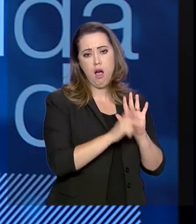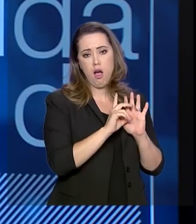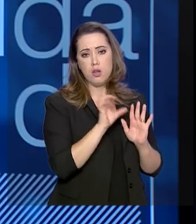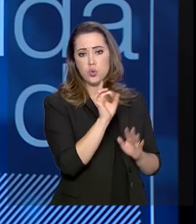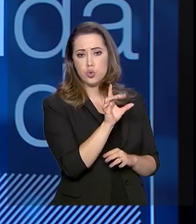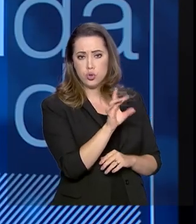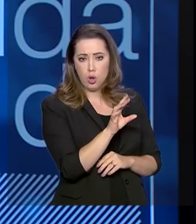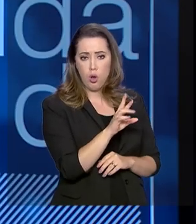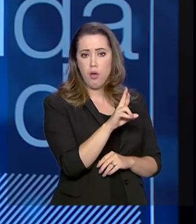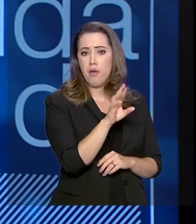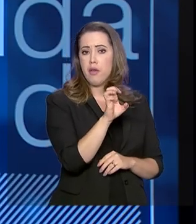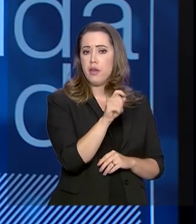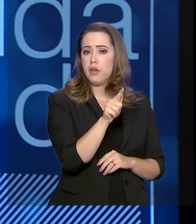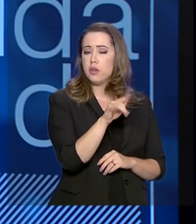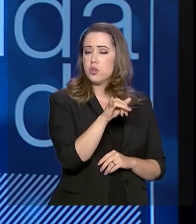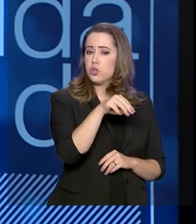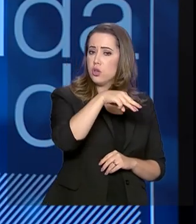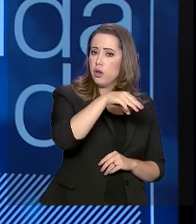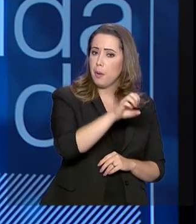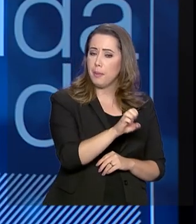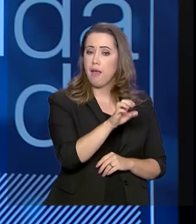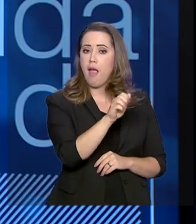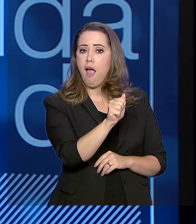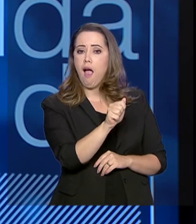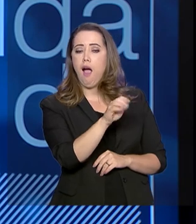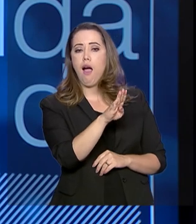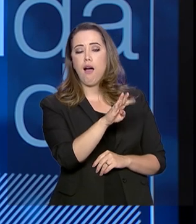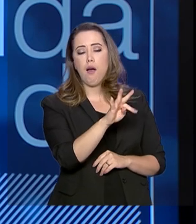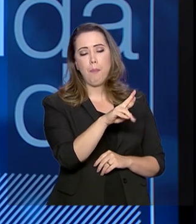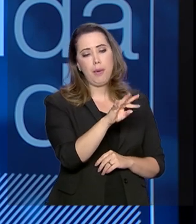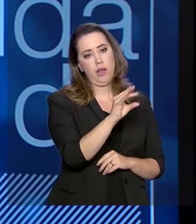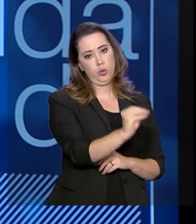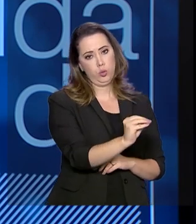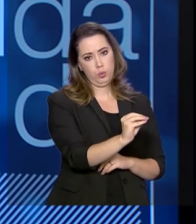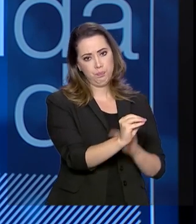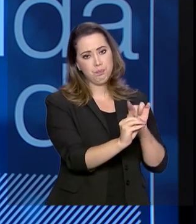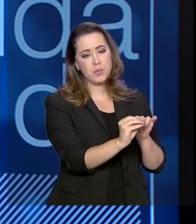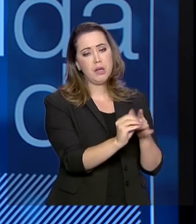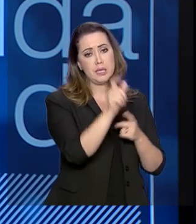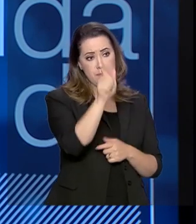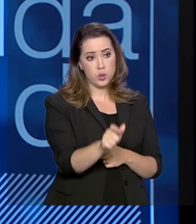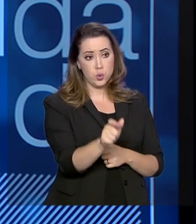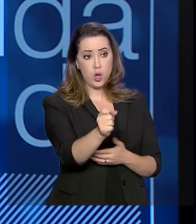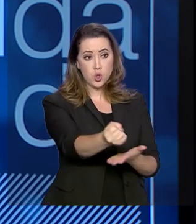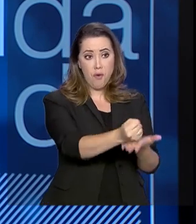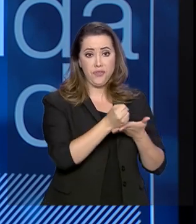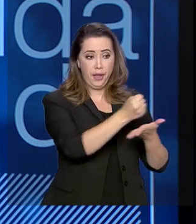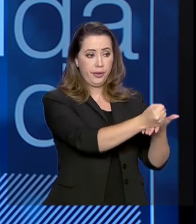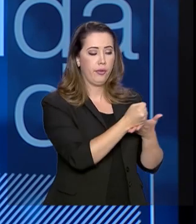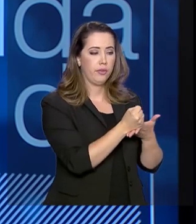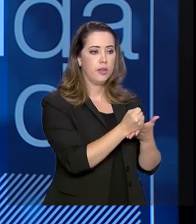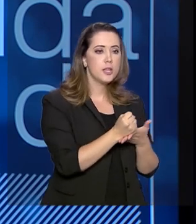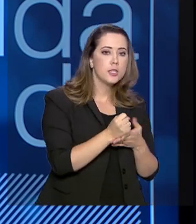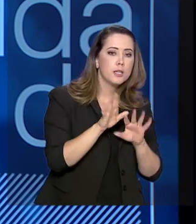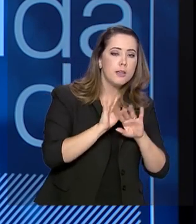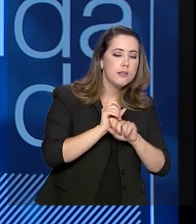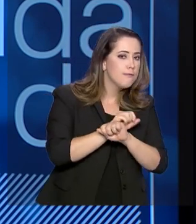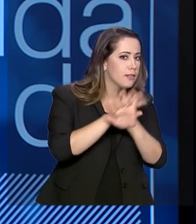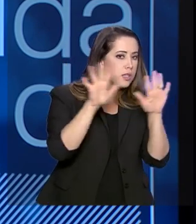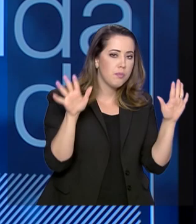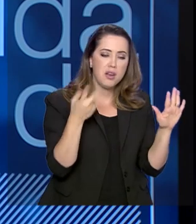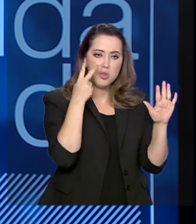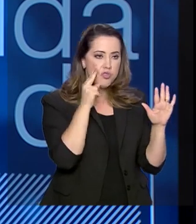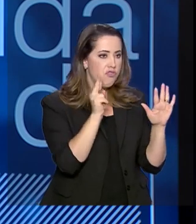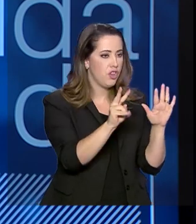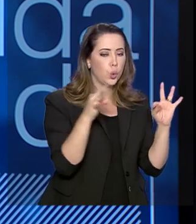chamado regime aberto, que é aquilo que os concorrentes vão dando os seus lances e você está vendo os lances que são dados. Você não sabe